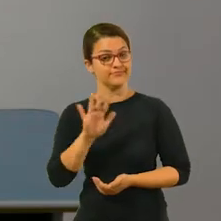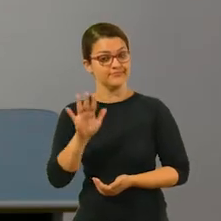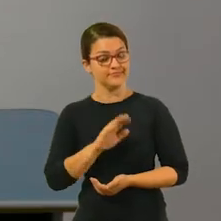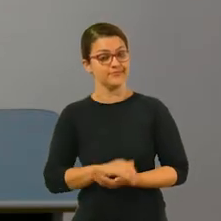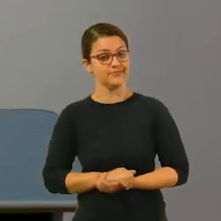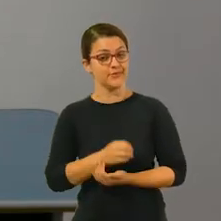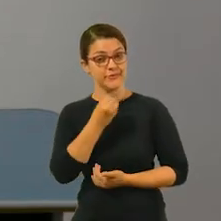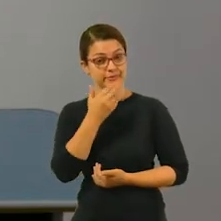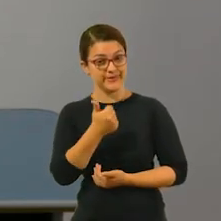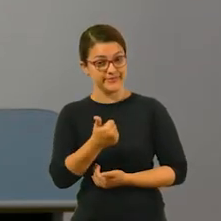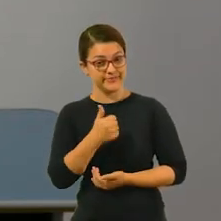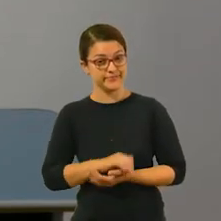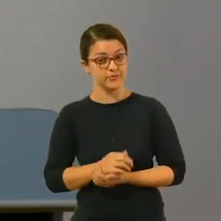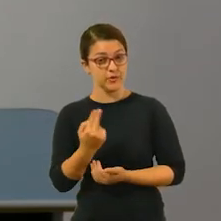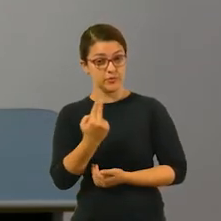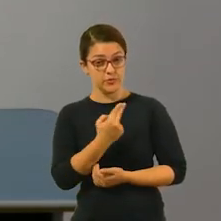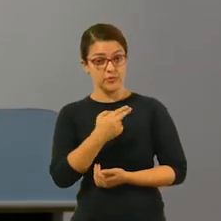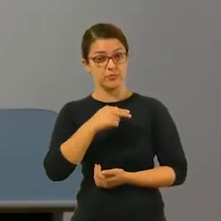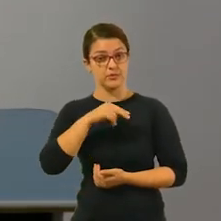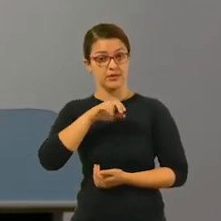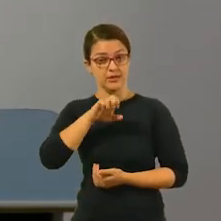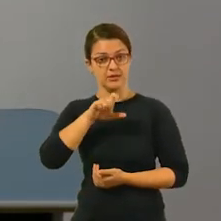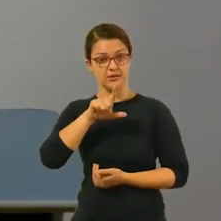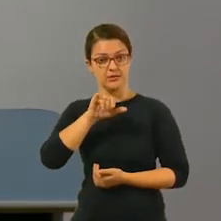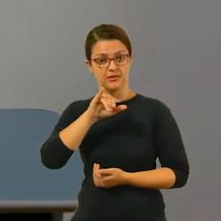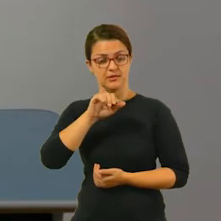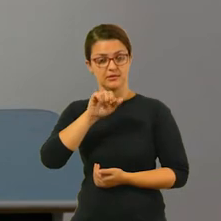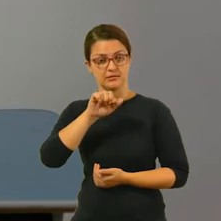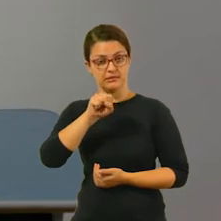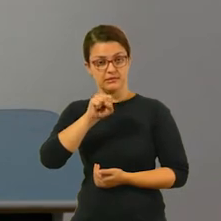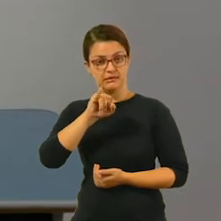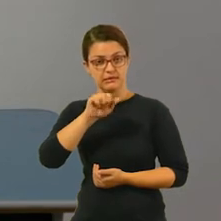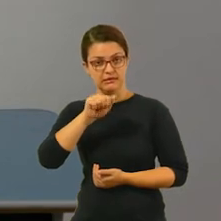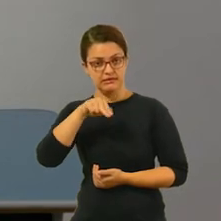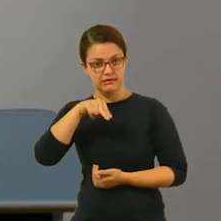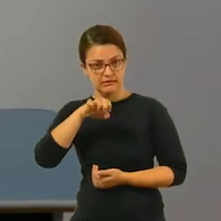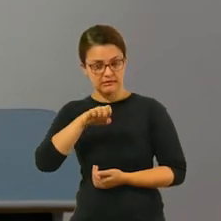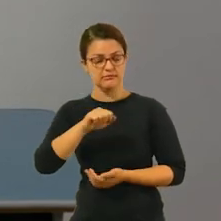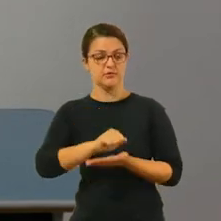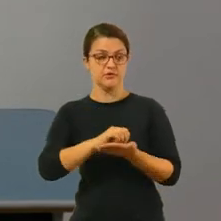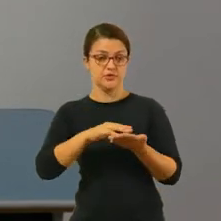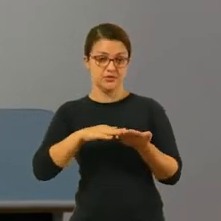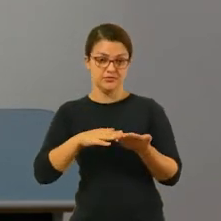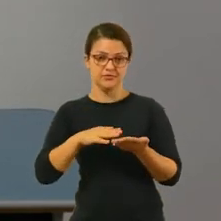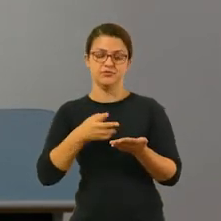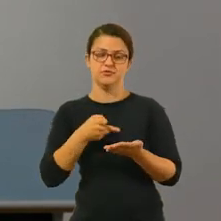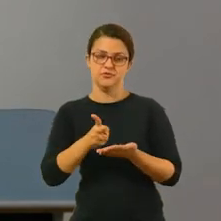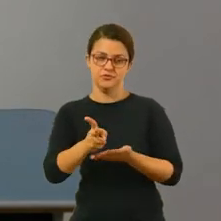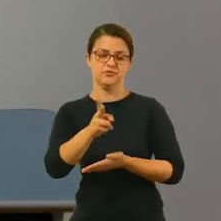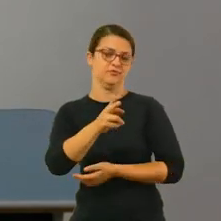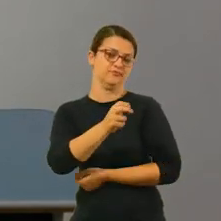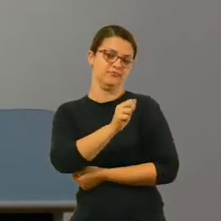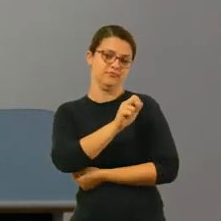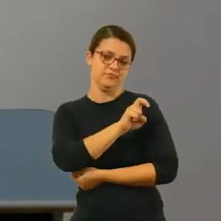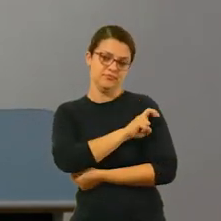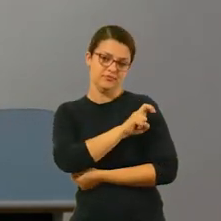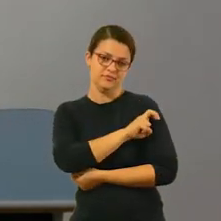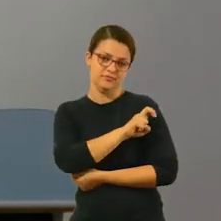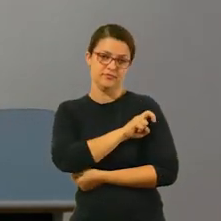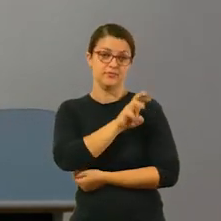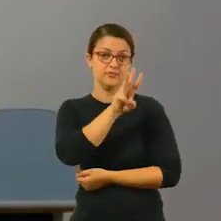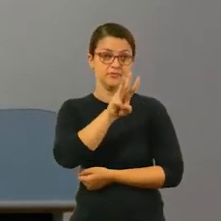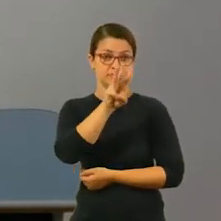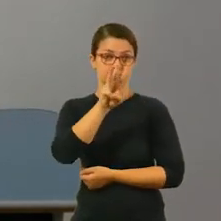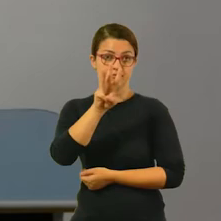Olá, galerinha, tudo bem? Eu sou a professora Elisane e hoje eu estou aqui para dar-me sequência nas atividades da turma do quinto ano, que vocês têm